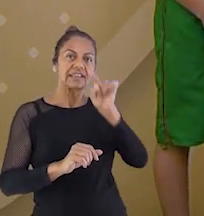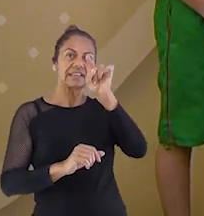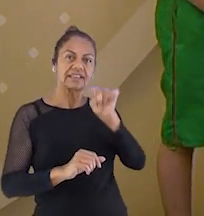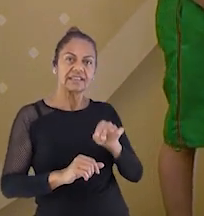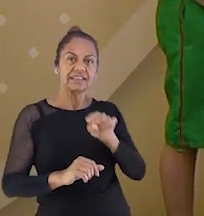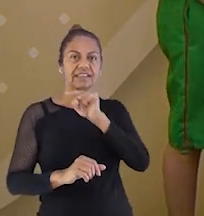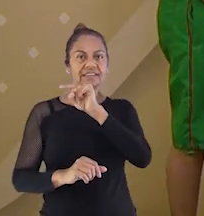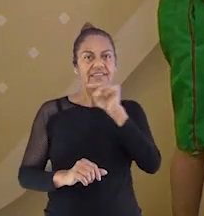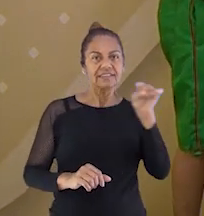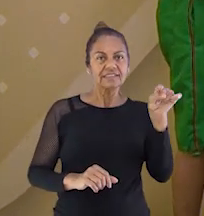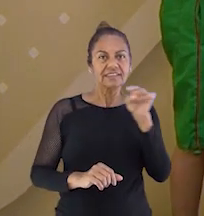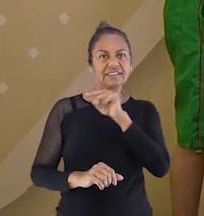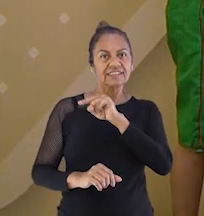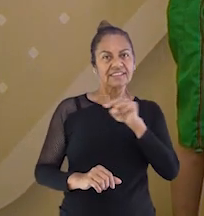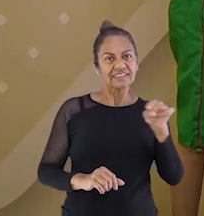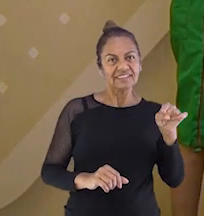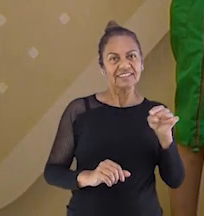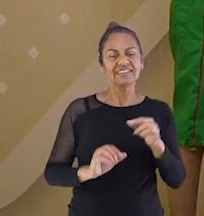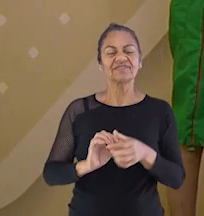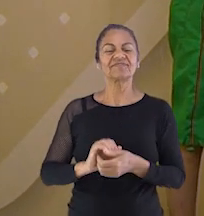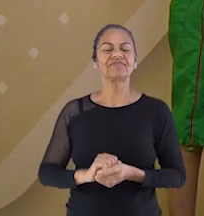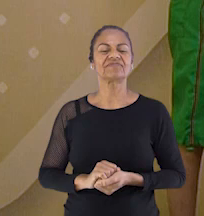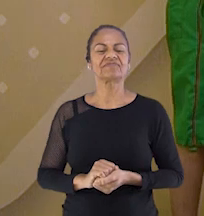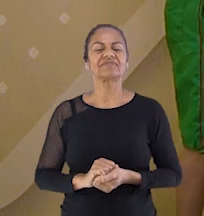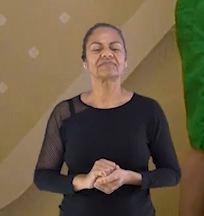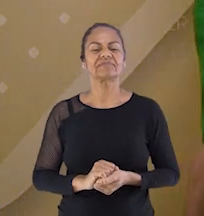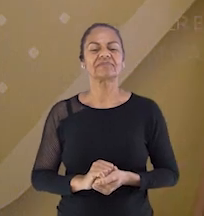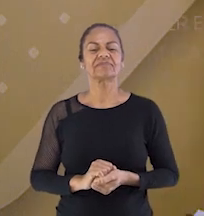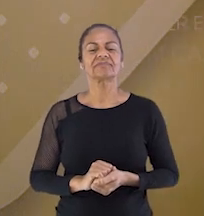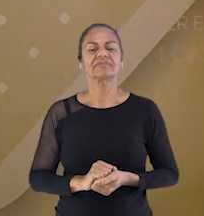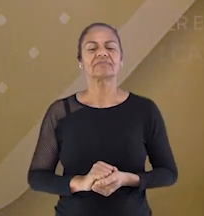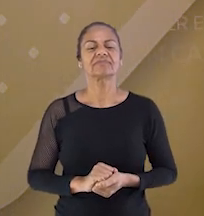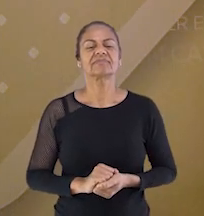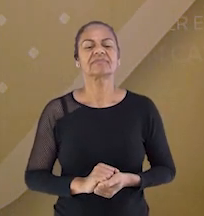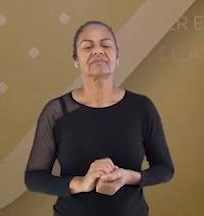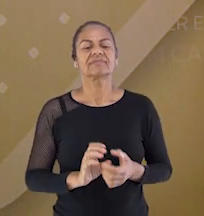Débora, pode começar a jogar. Mas eu não sei. O que você quiser.